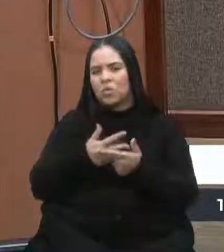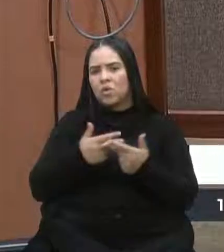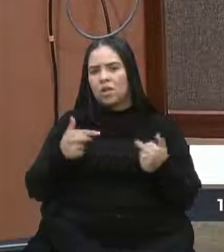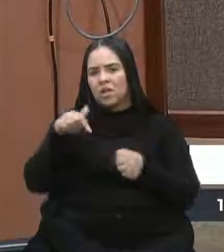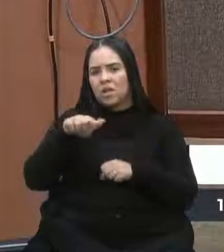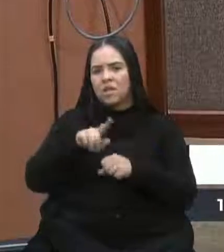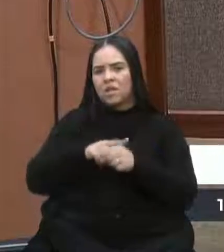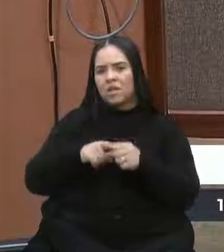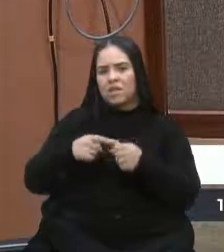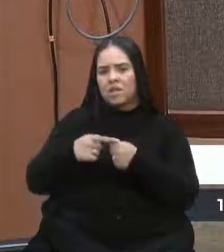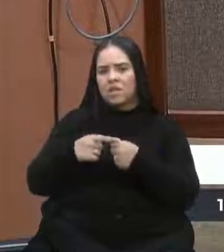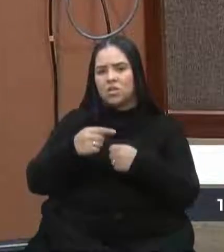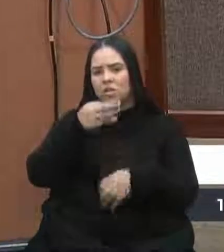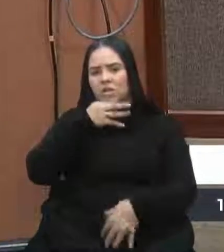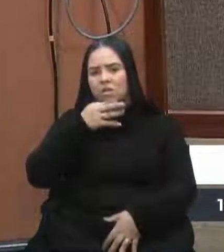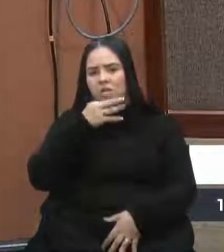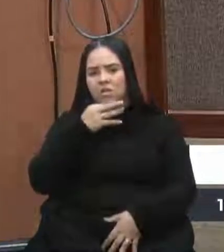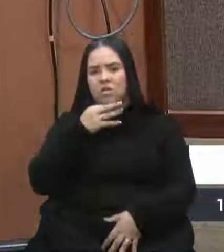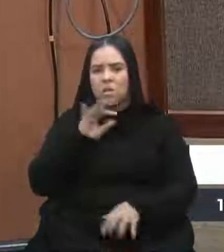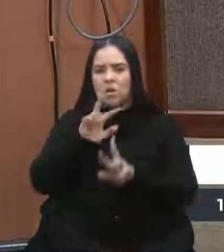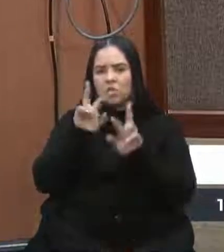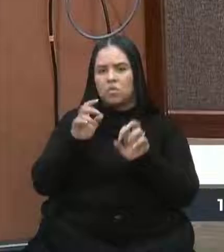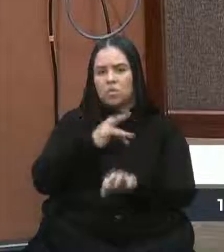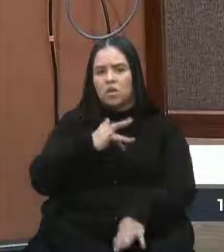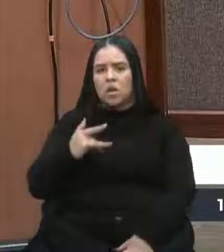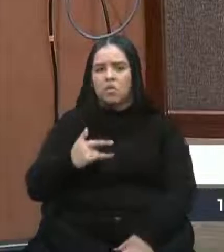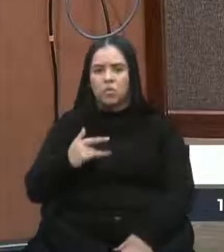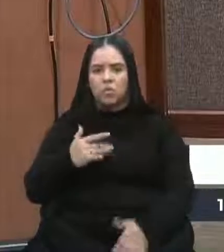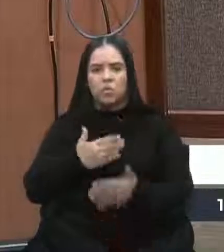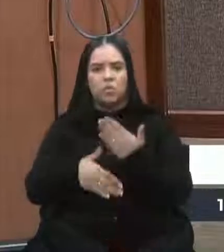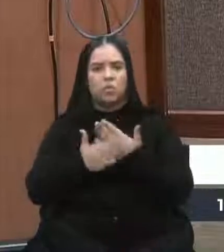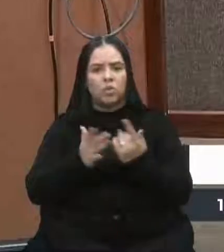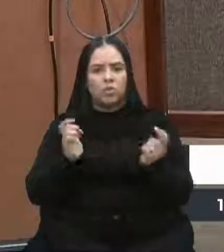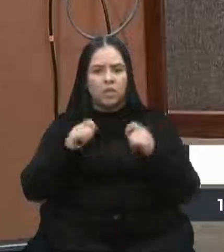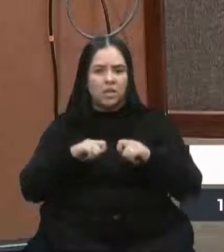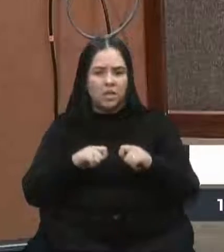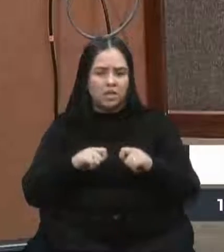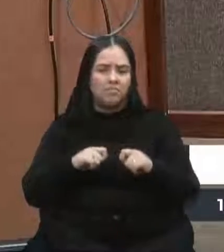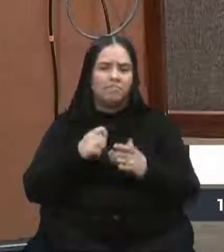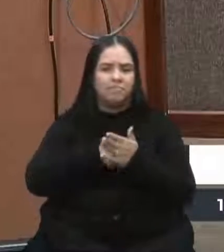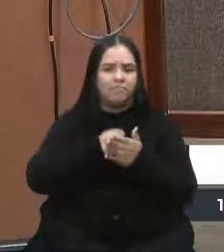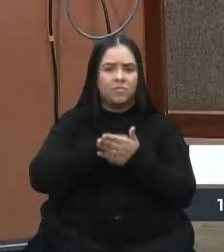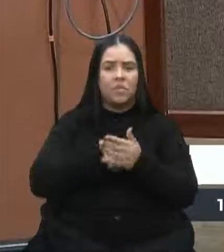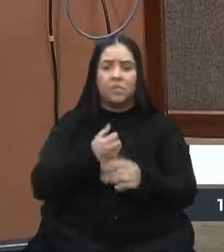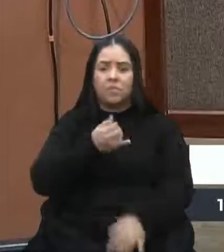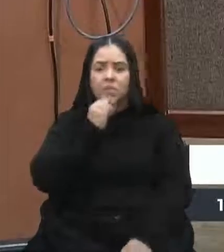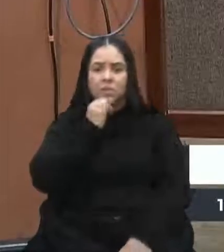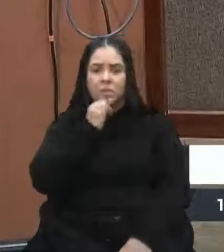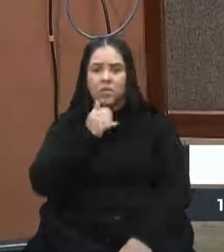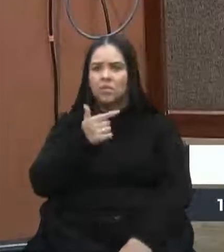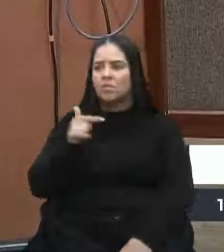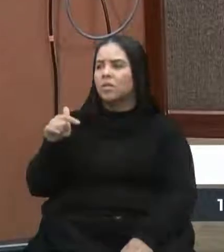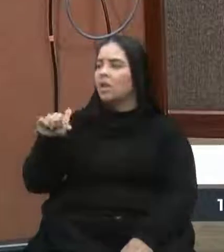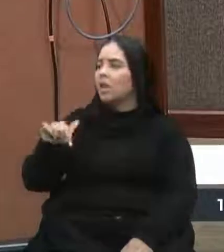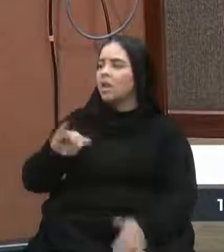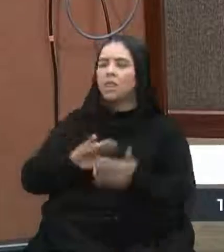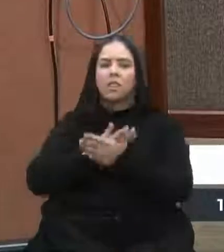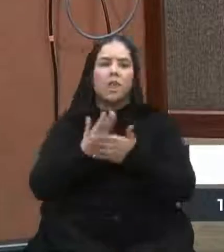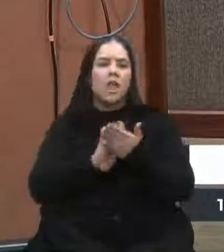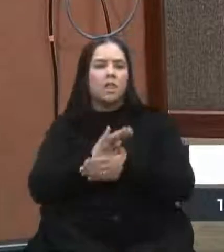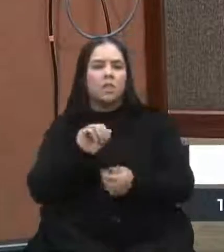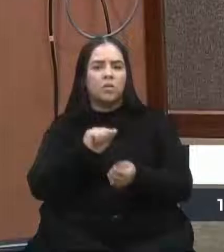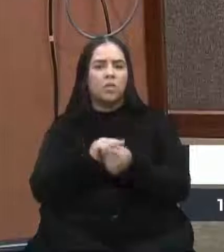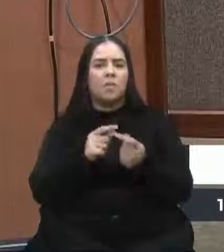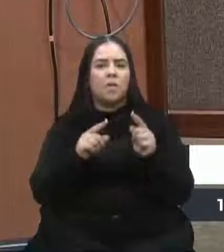em Caxias e com todas as possibilidades e tentativas. E eu digo isso porque, por exemplo, não tem mais aqui agora ninguém conosco, mas